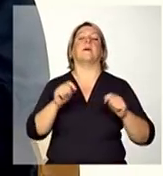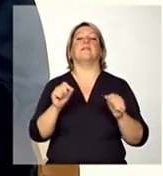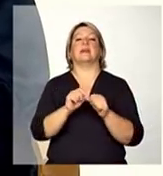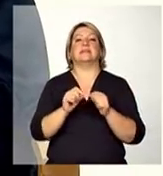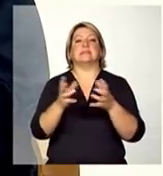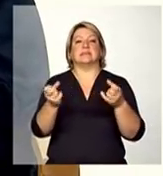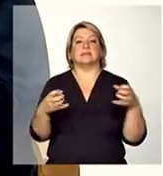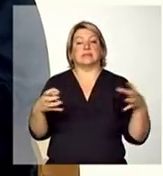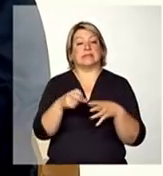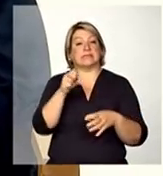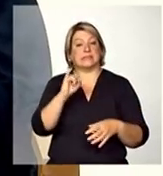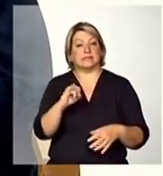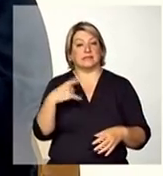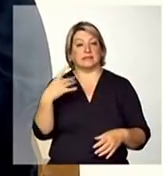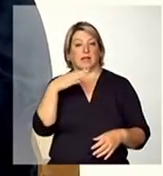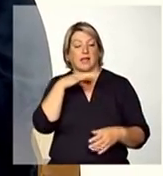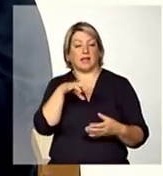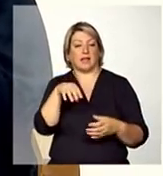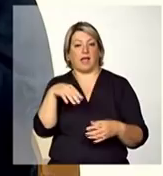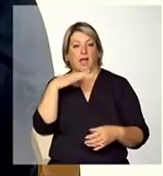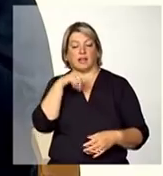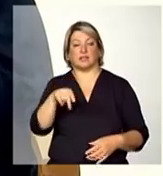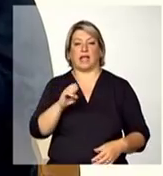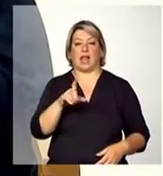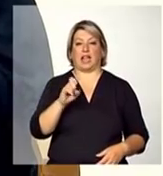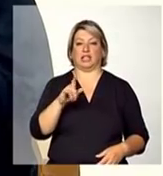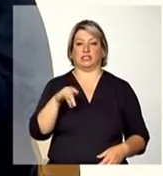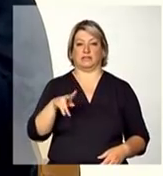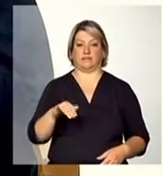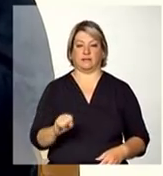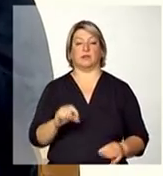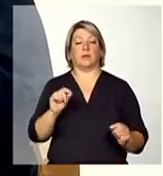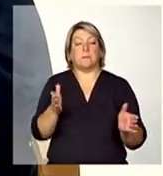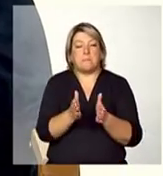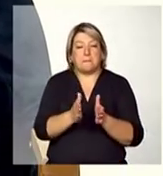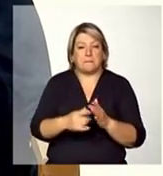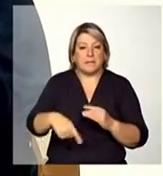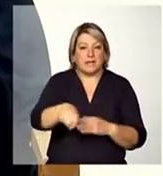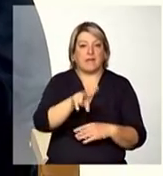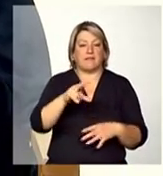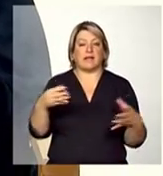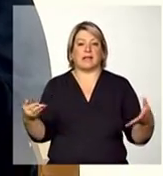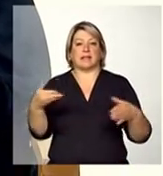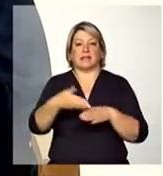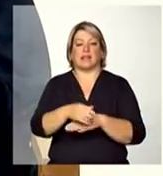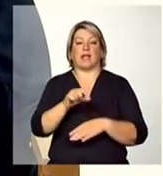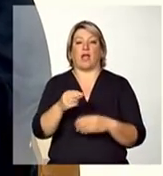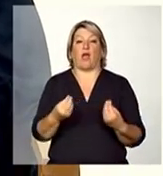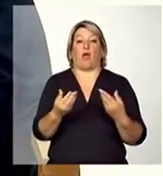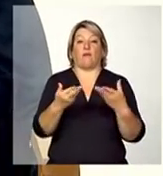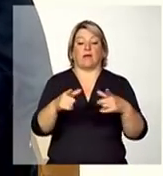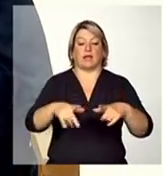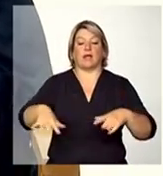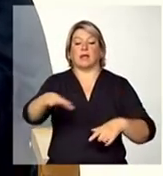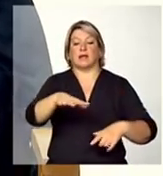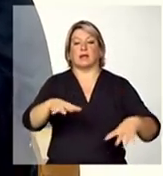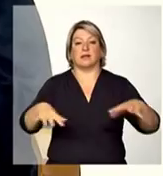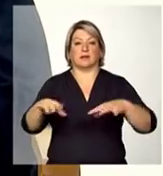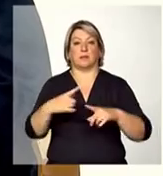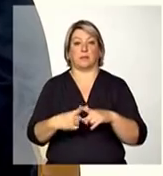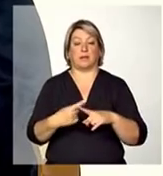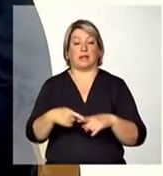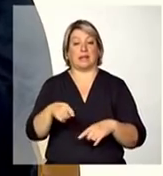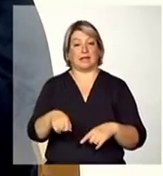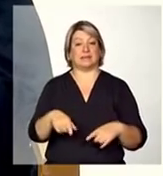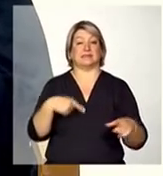forem considerados elegíveis os pequenos eles realmente vão entrar no desenho de oferta regionalizada o que realmente é um serviço